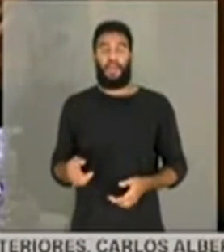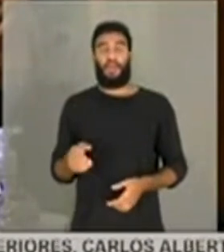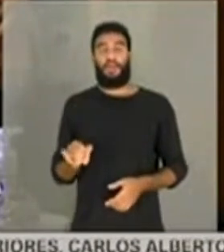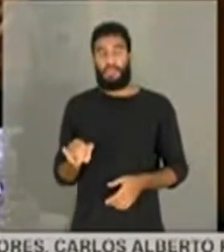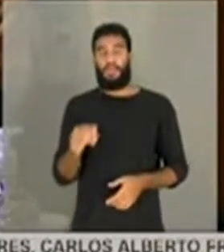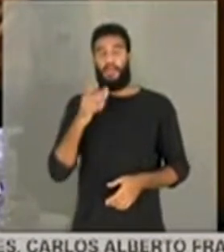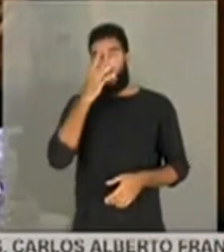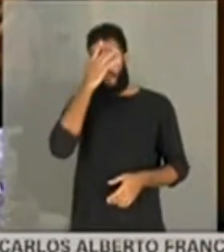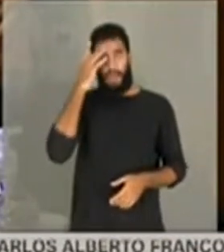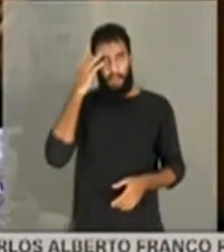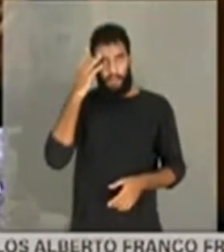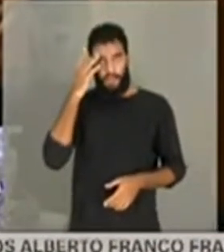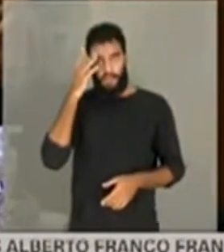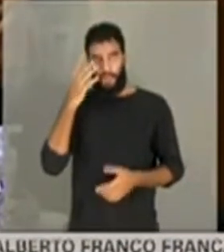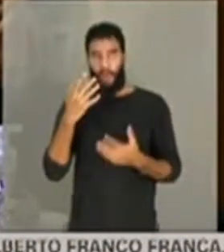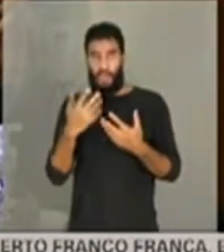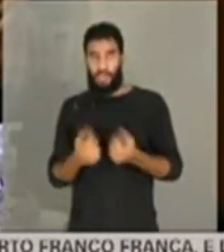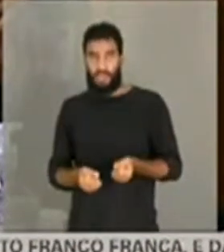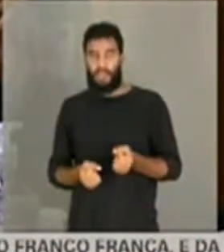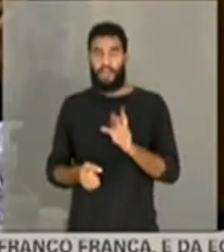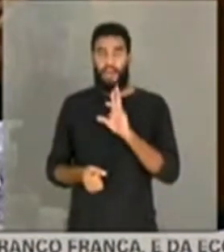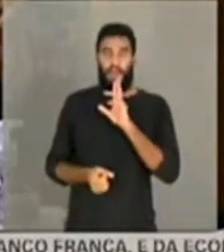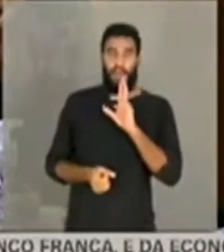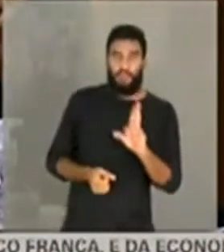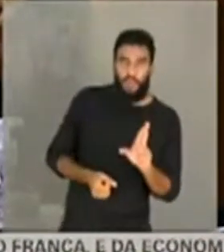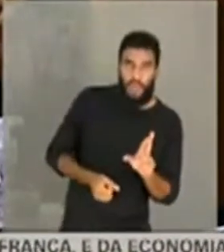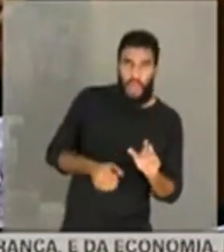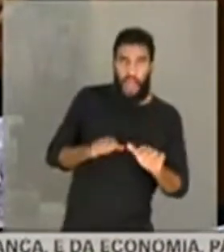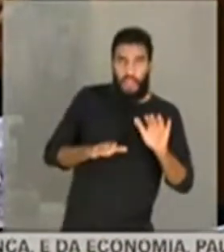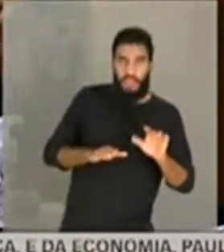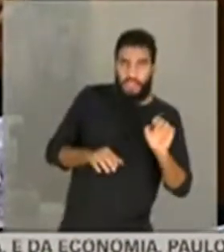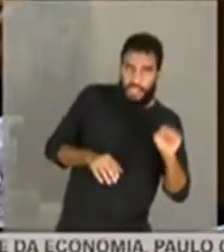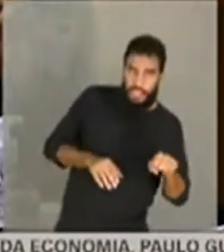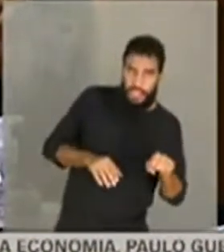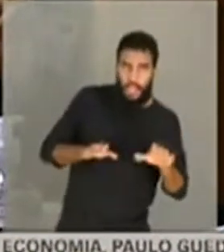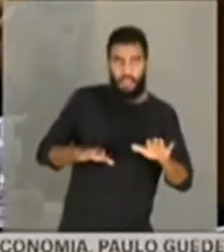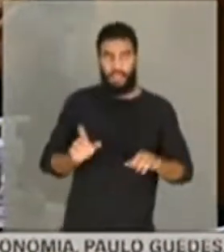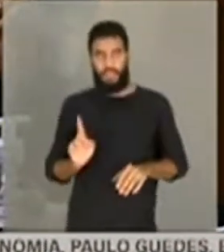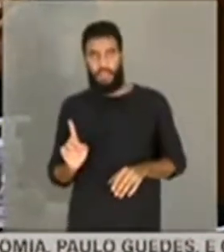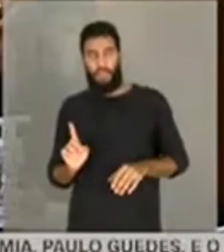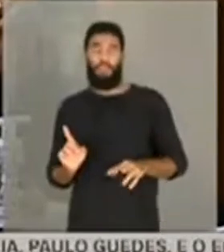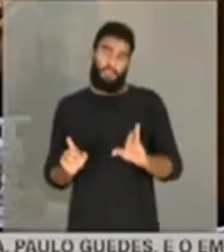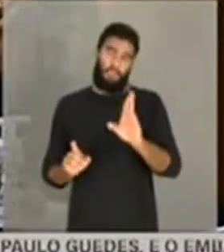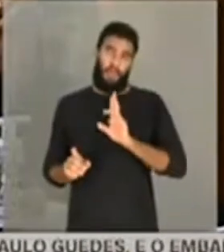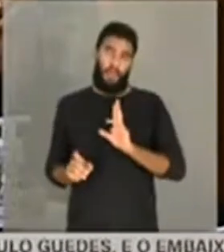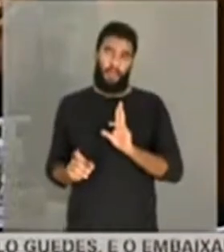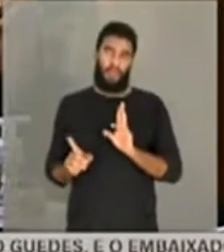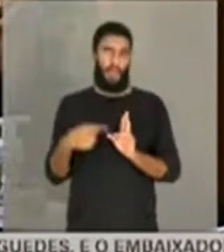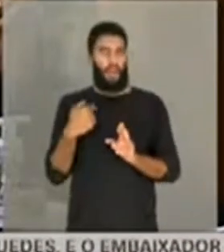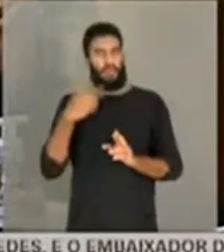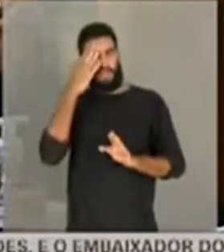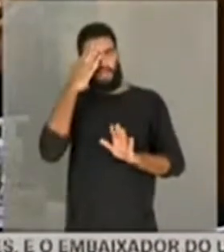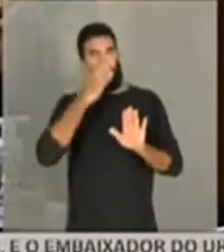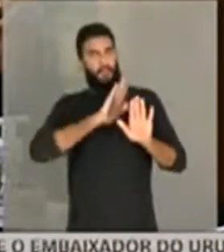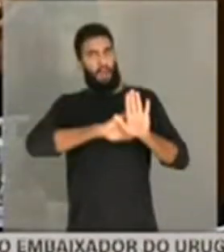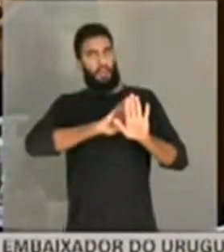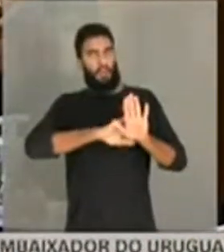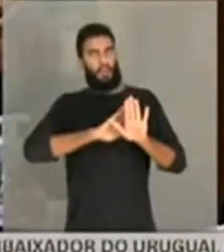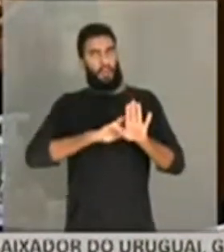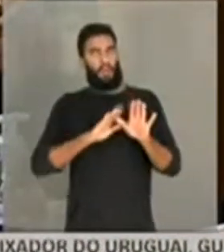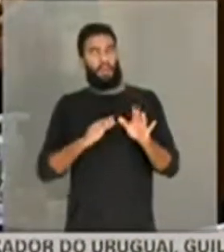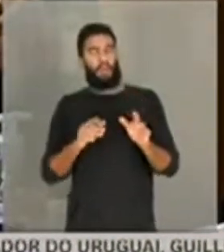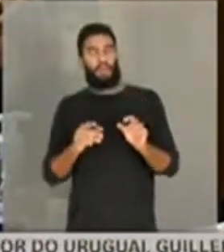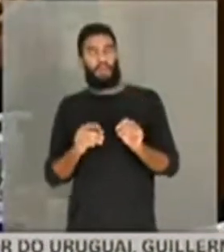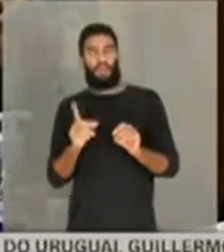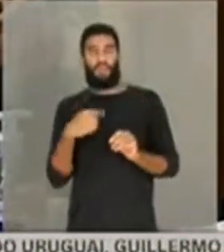ora aceita responder e ora não, ele está dizendo, ele está dando a resposta para nós. Nós sabemos ler nas entrelinhas. Aliás, nós